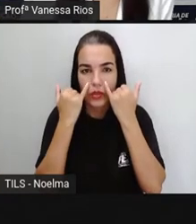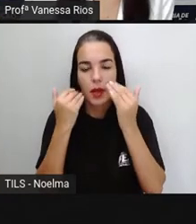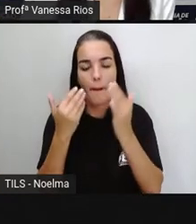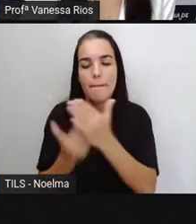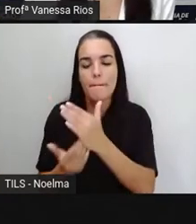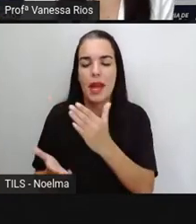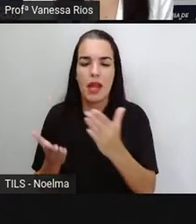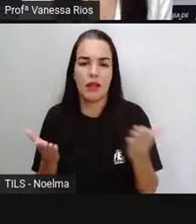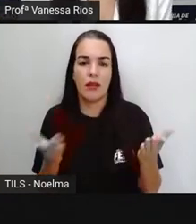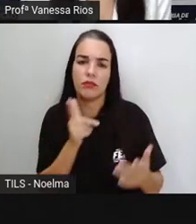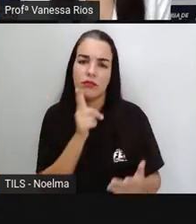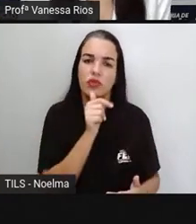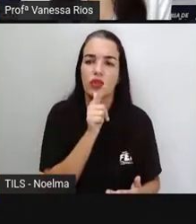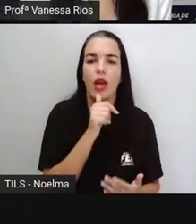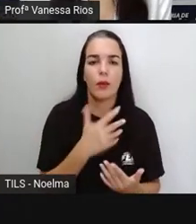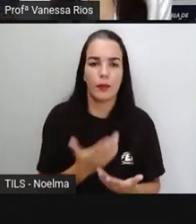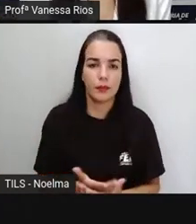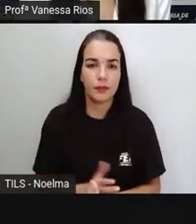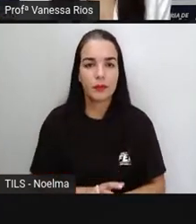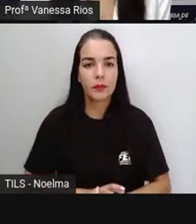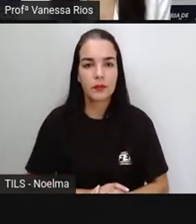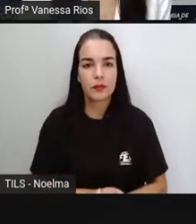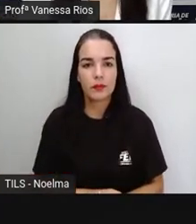desperdício de água.